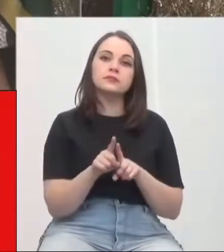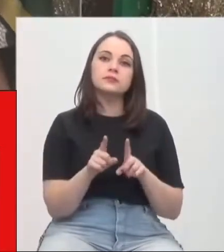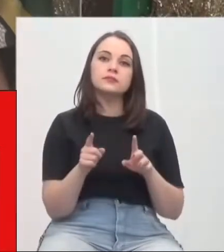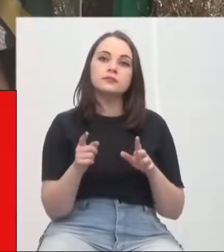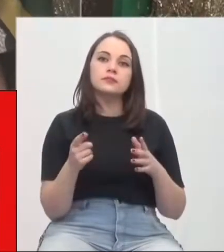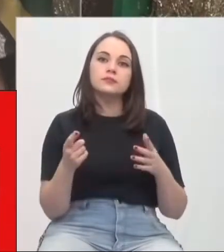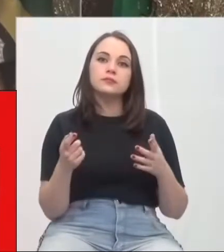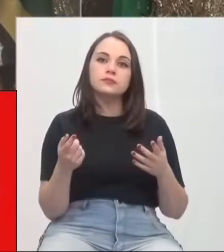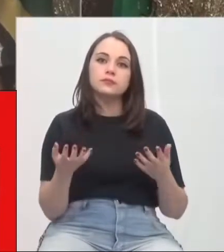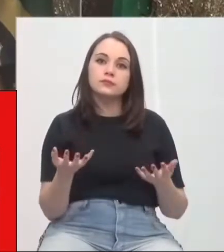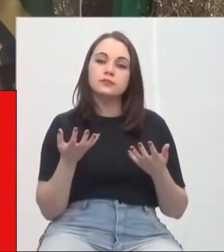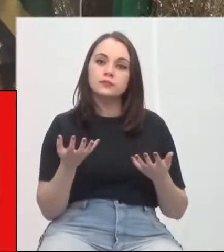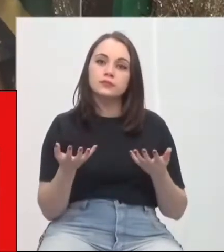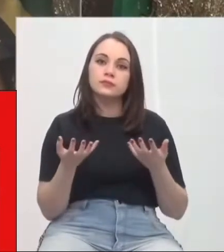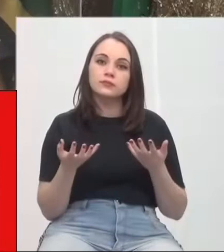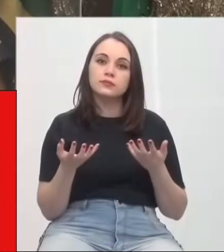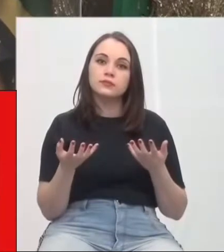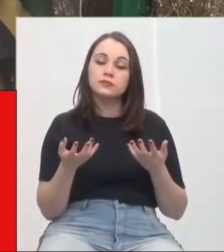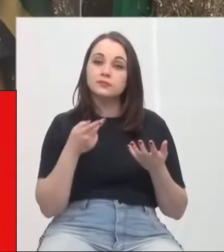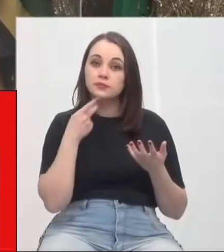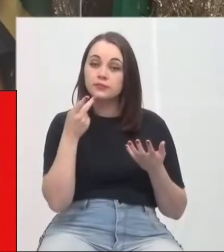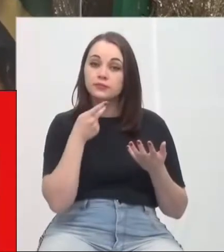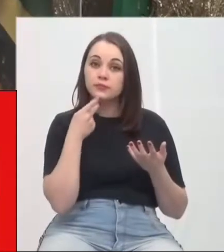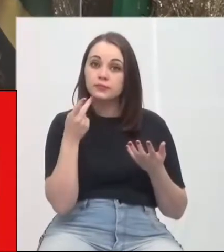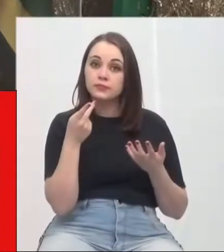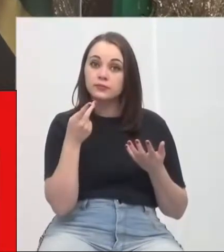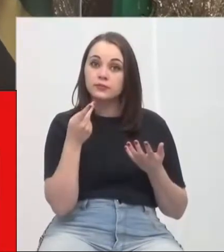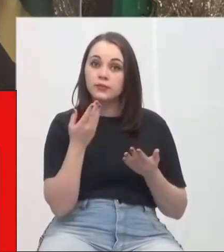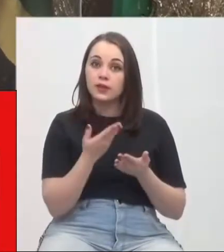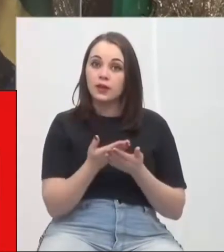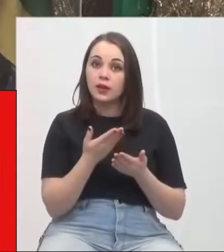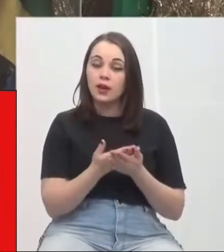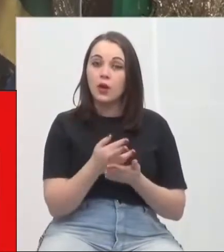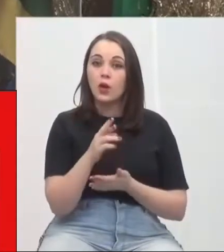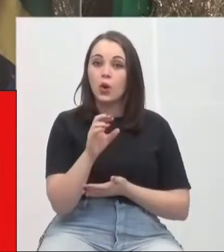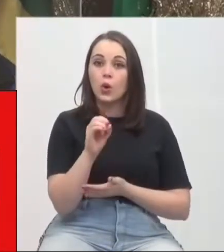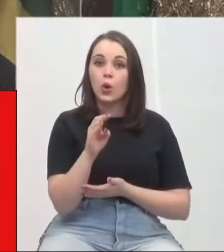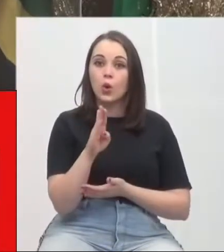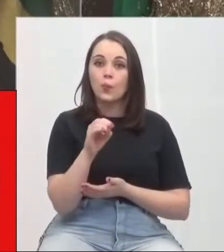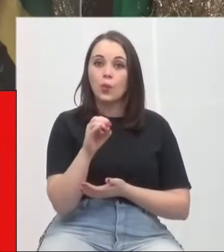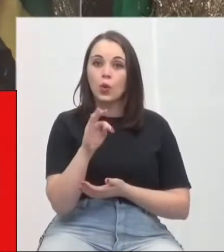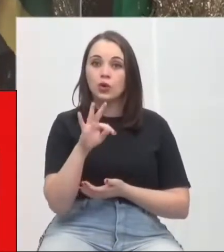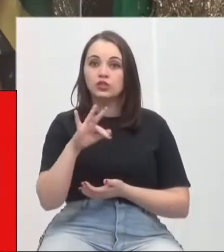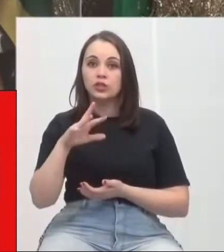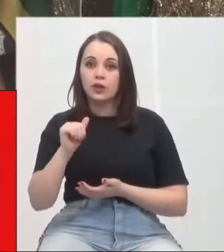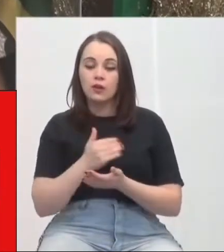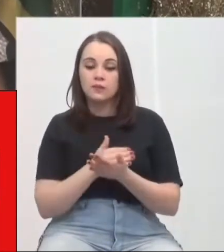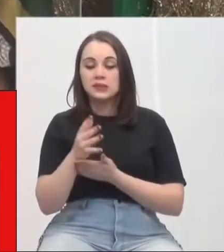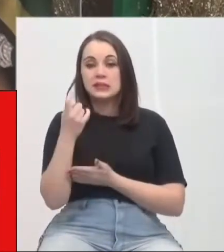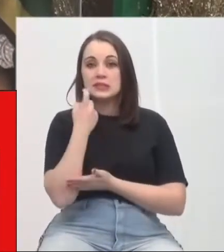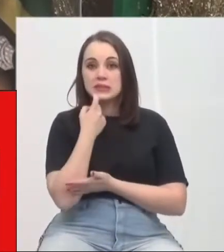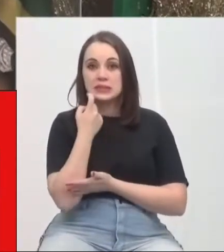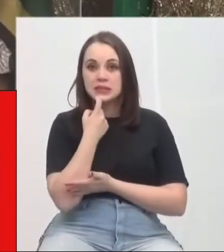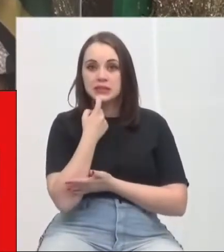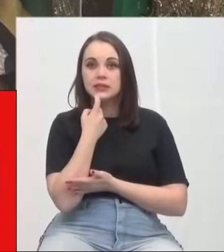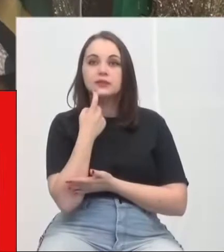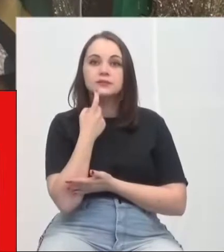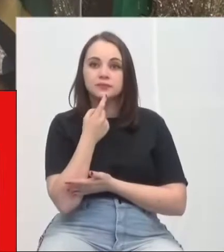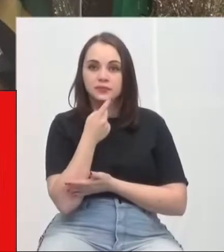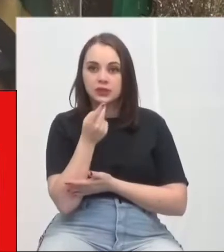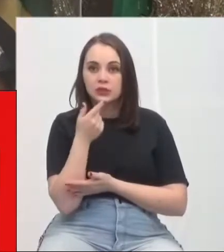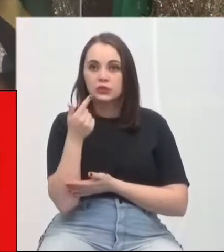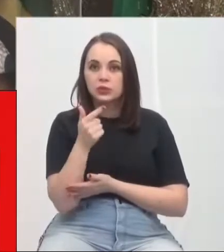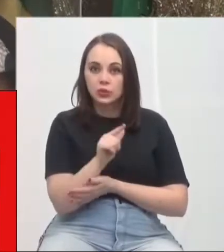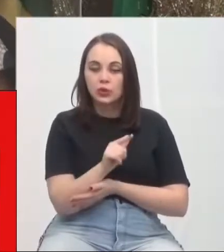Também queremos falar sobre as aulas de robótica que se iniciaram na sexta-feira, retomando. Então, a